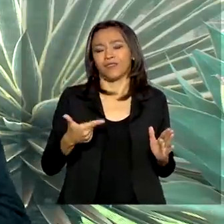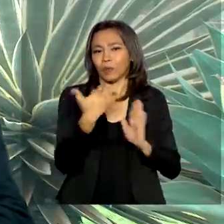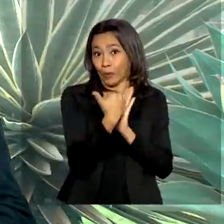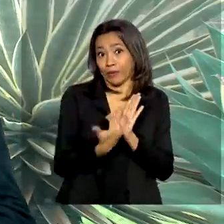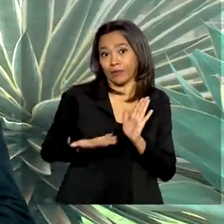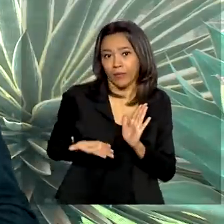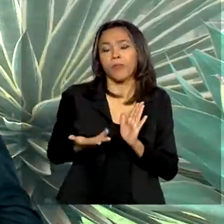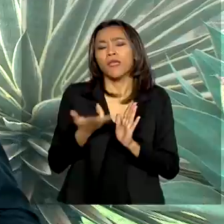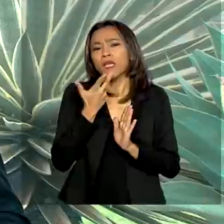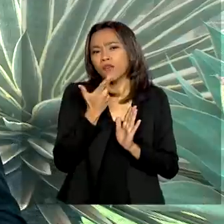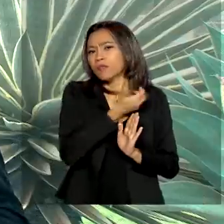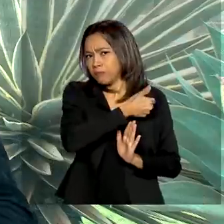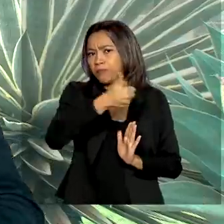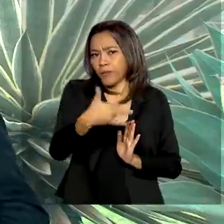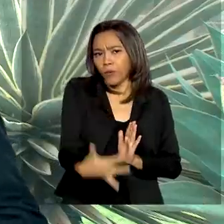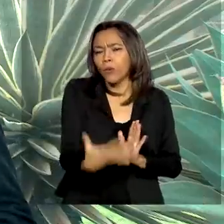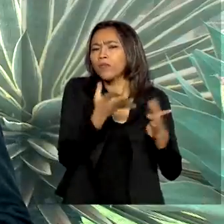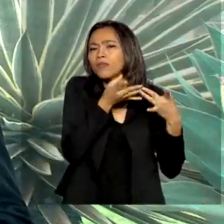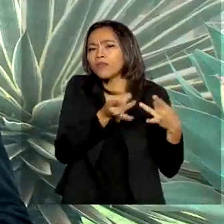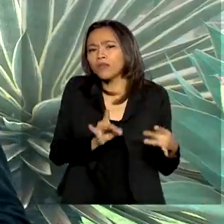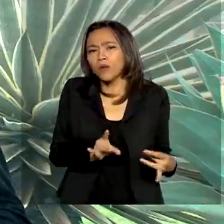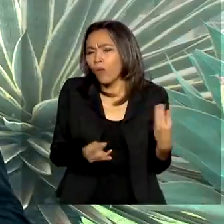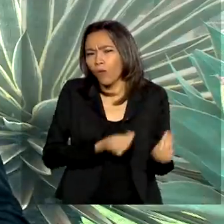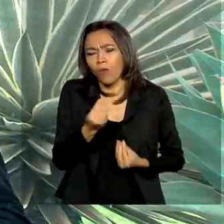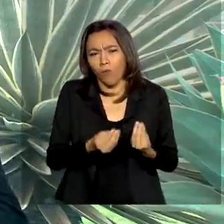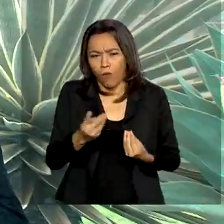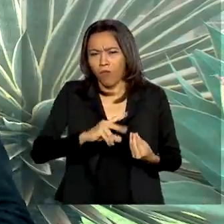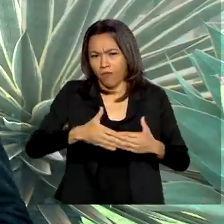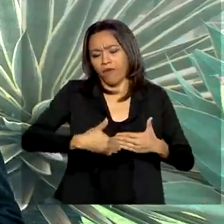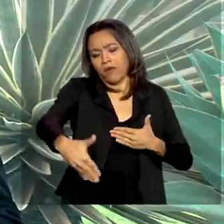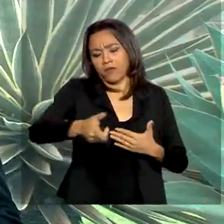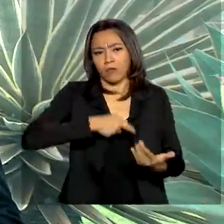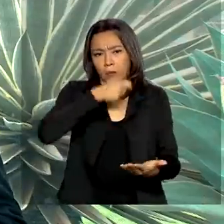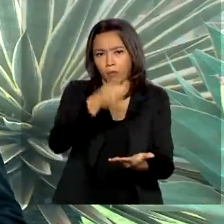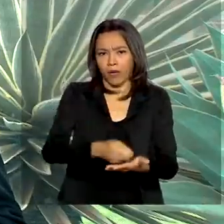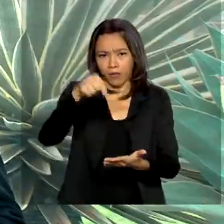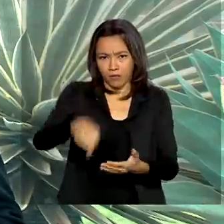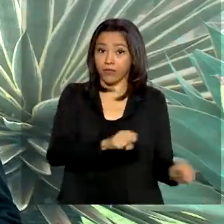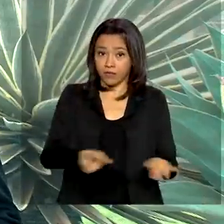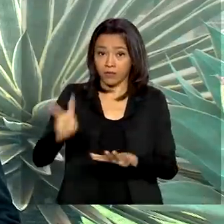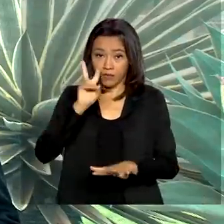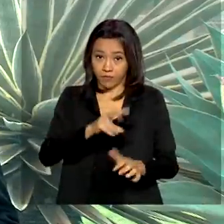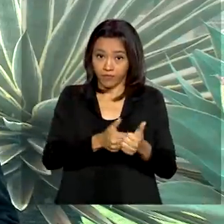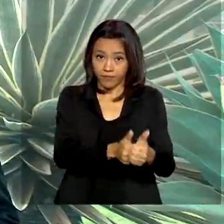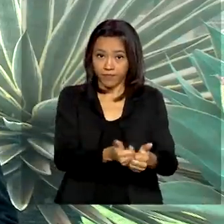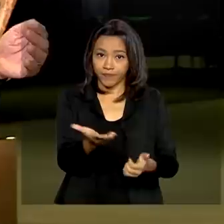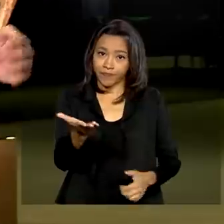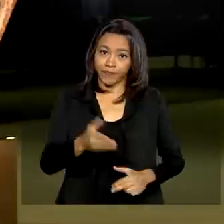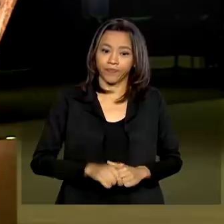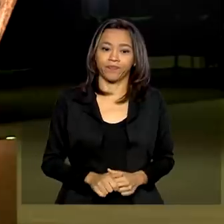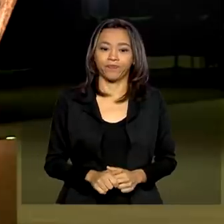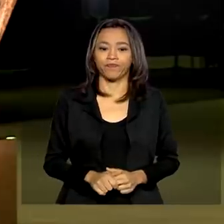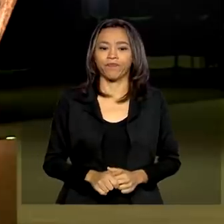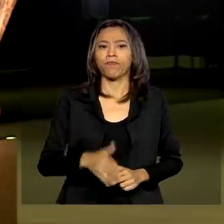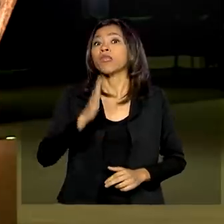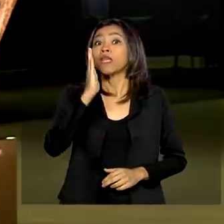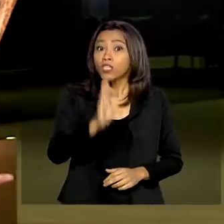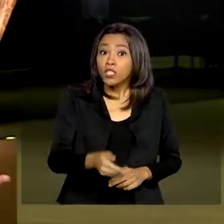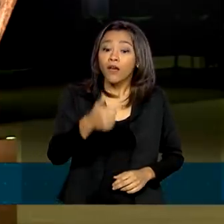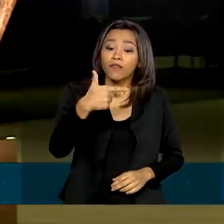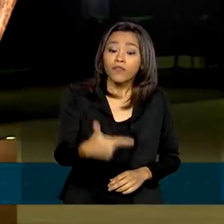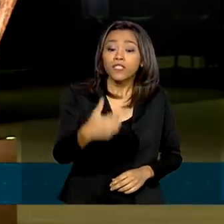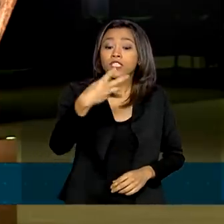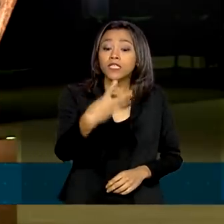também detalhou como será o pagamento do benefício ao longo desta semana. Vamos acompanhar. Já são 23